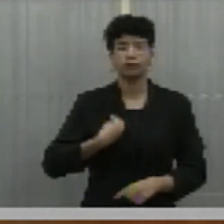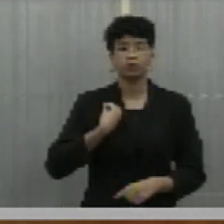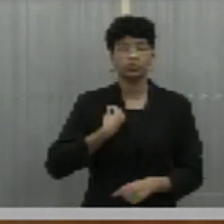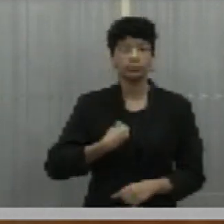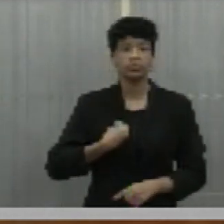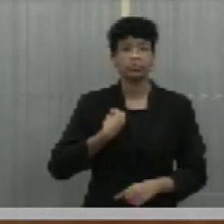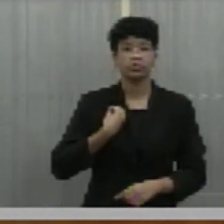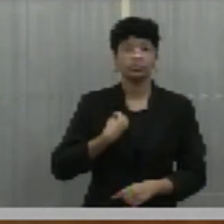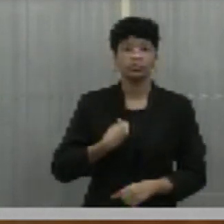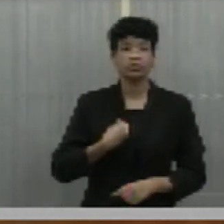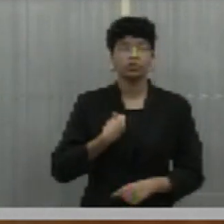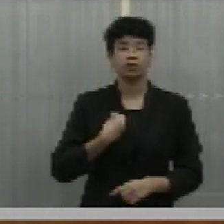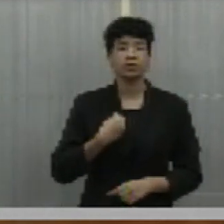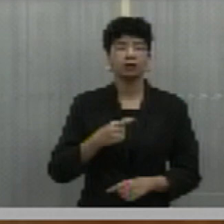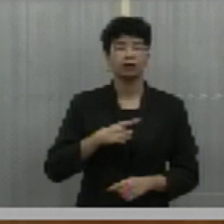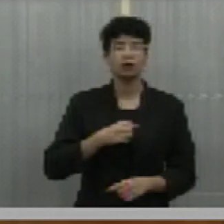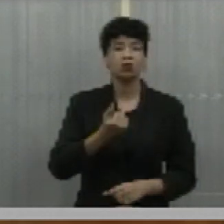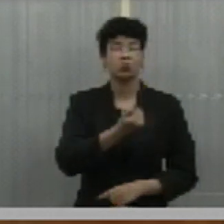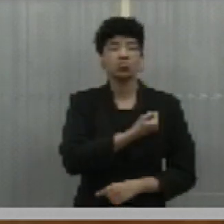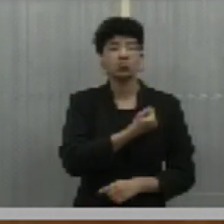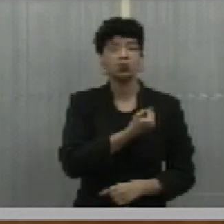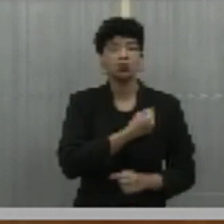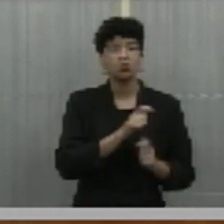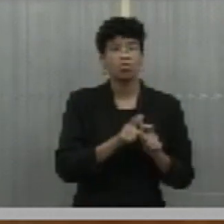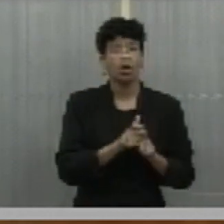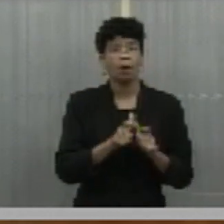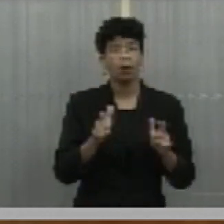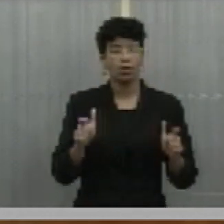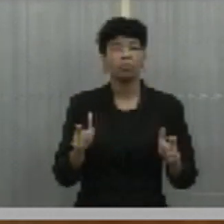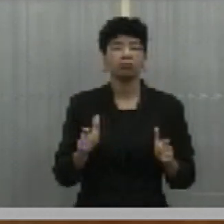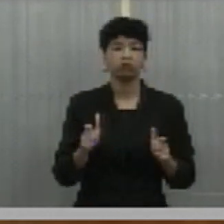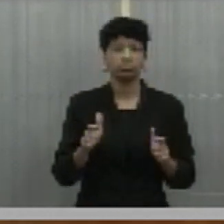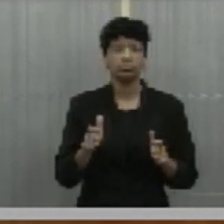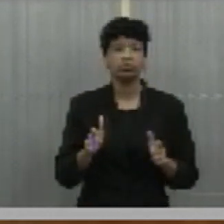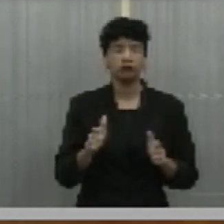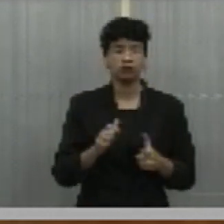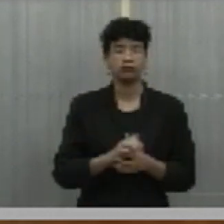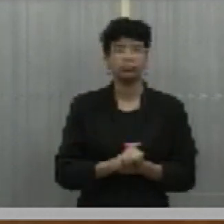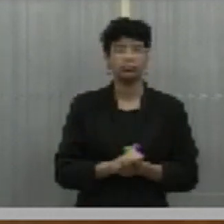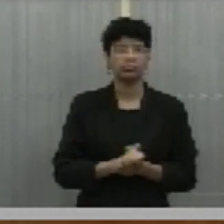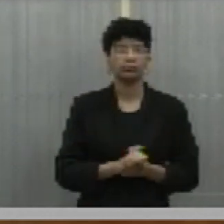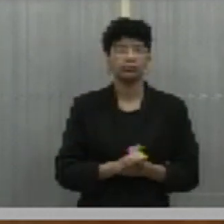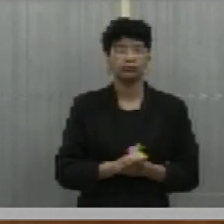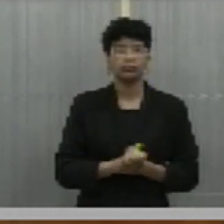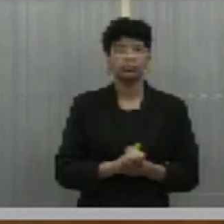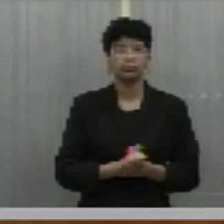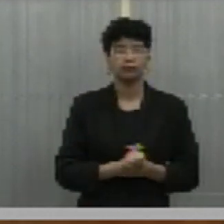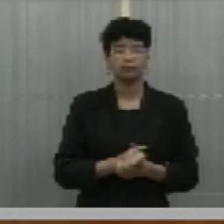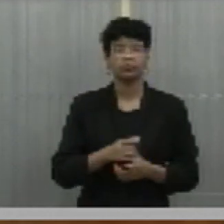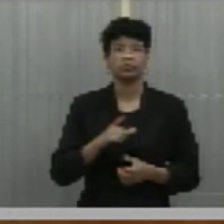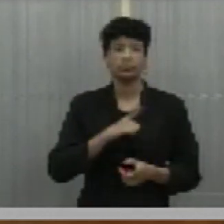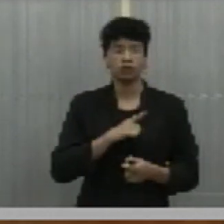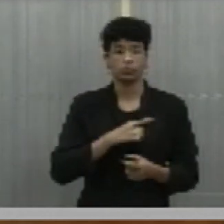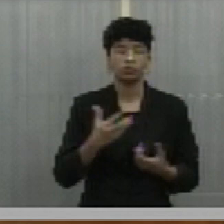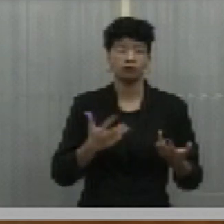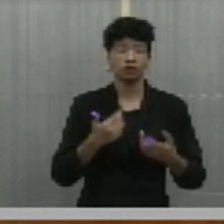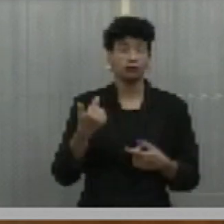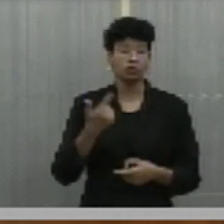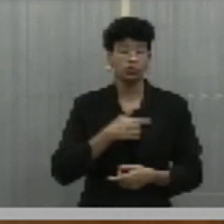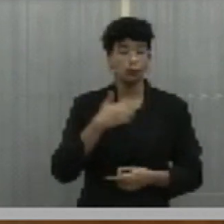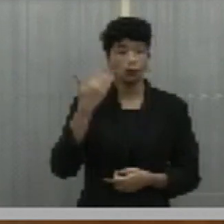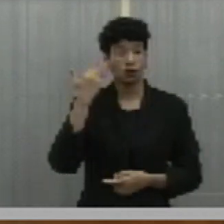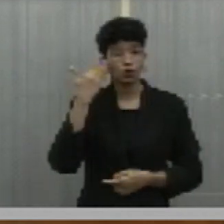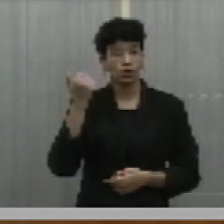população. e esse número de gambiarras é consequência disso, porque toda empresa sabe, Gil, que ao